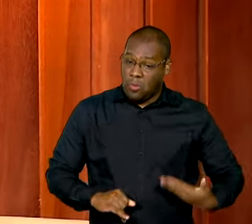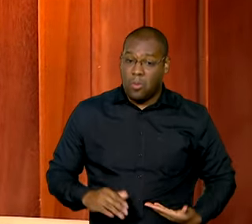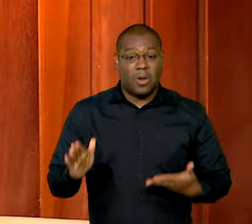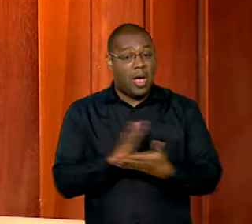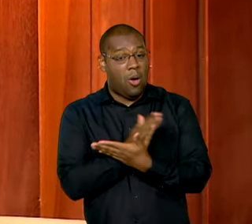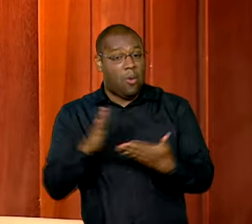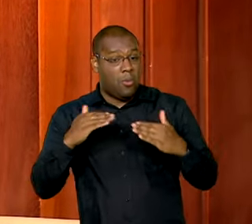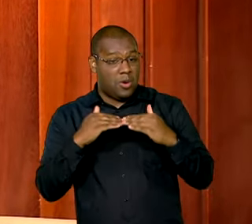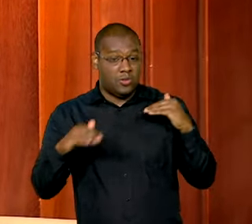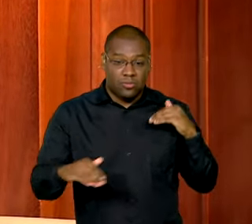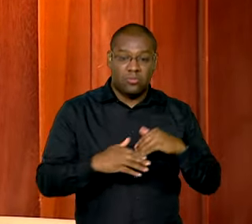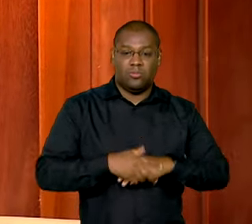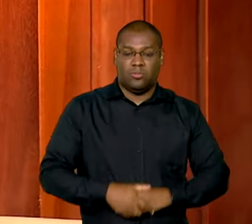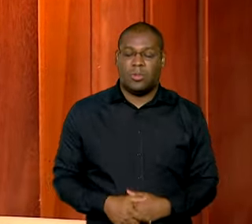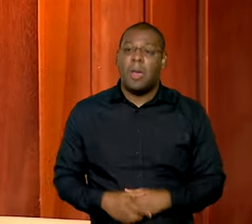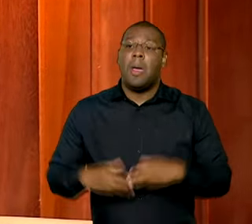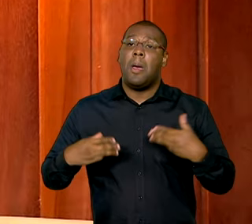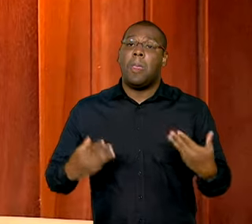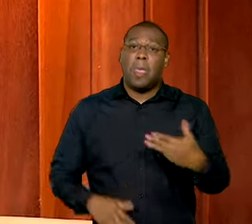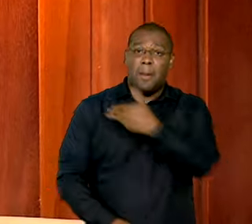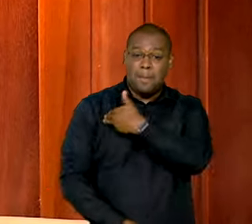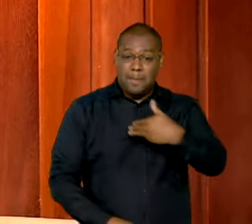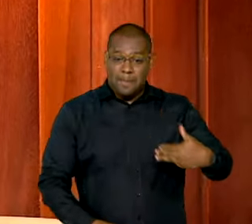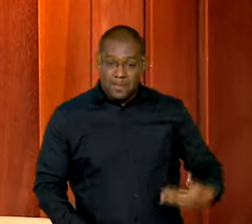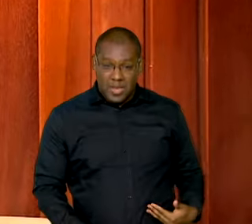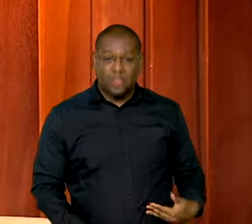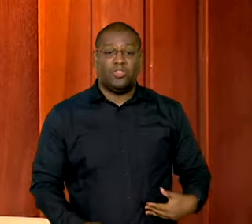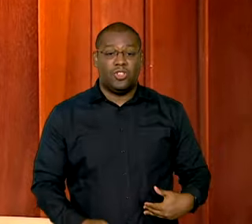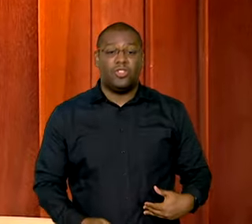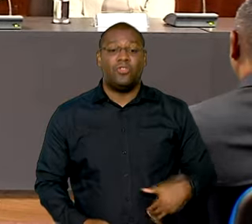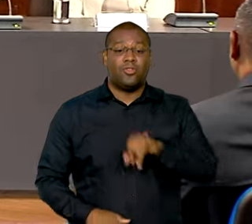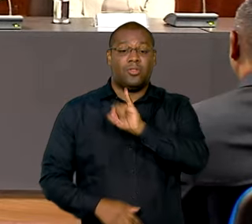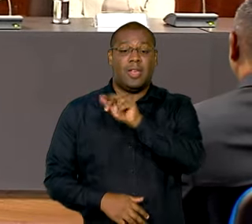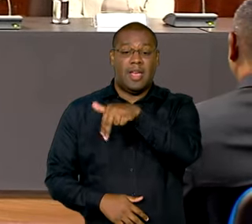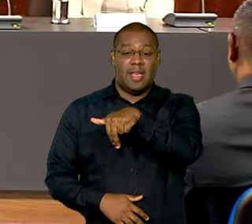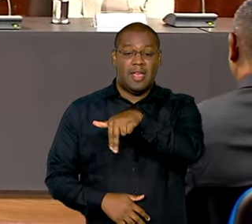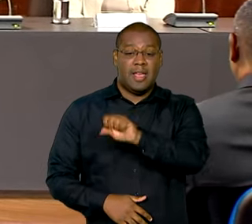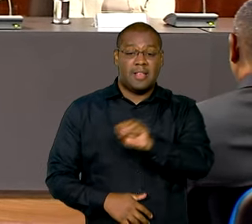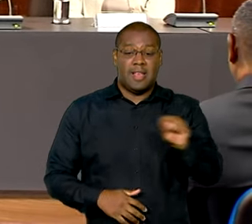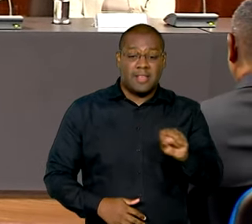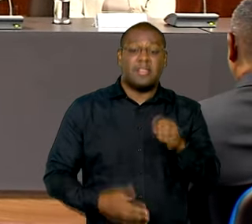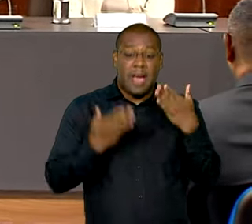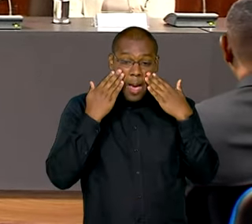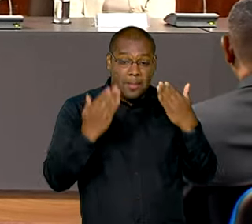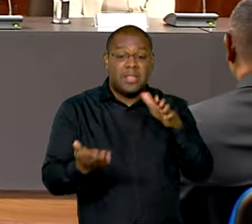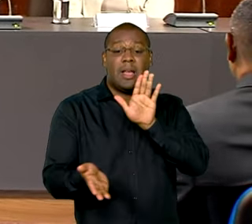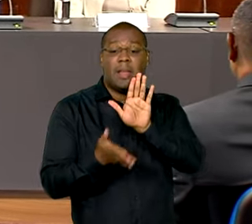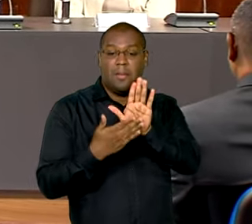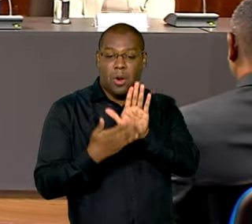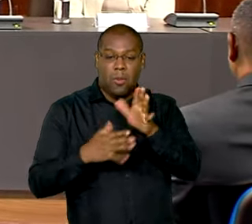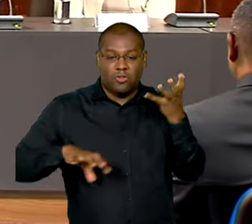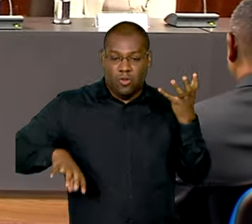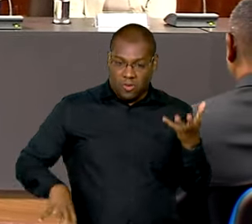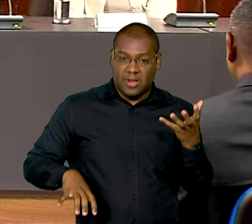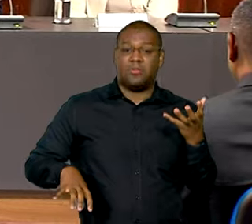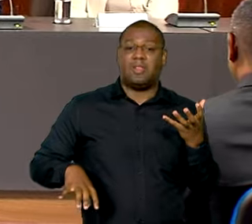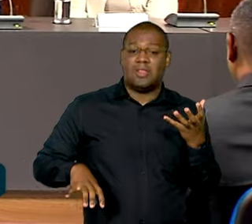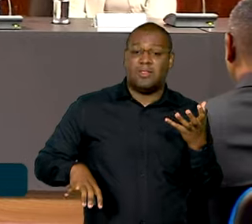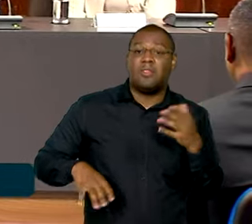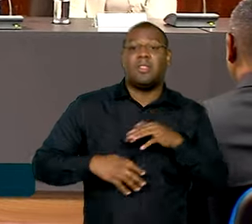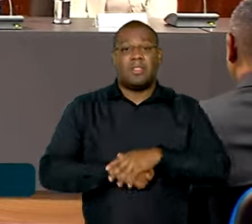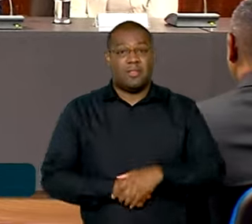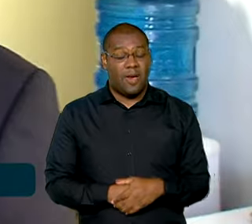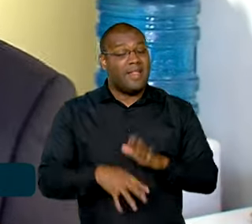Previdência Social, Carlos Lupe, o governo deve apresentar proposta ao Congresso Nacional ainda neste ano para rever alguns